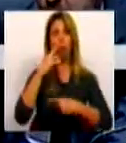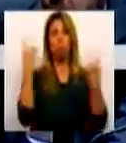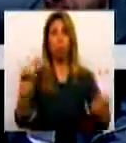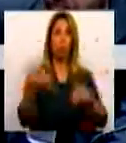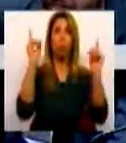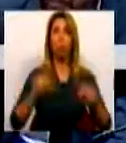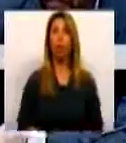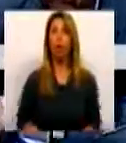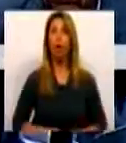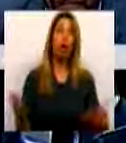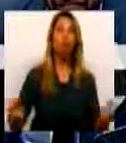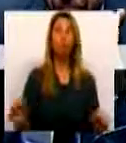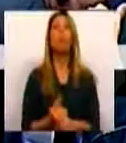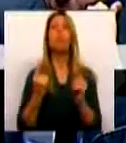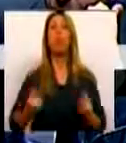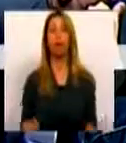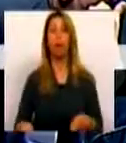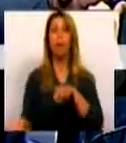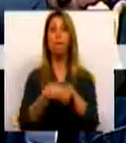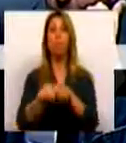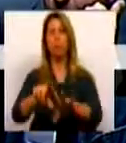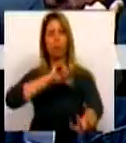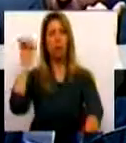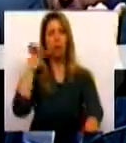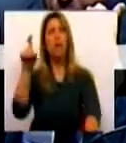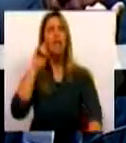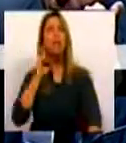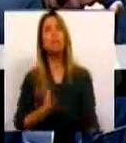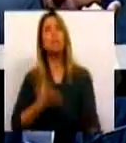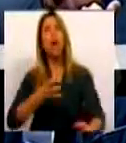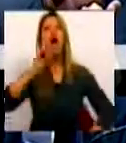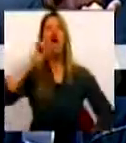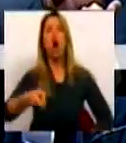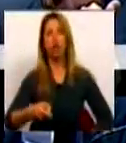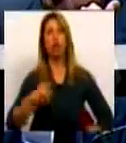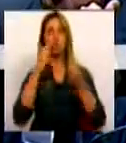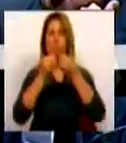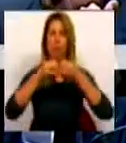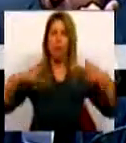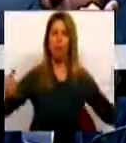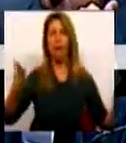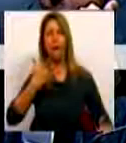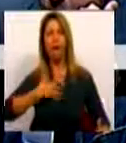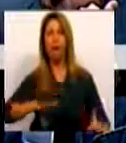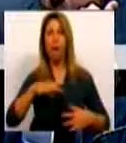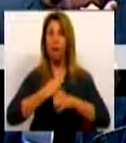porque a política que sempre defenderam era de aumento dessa mesma precariedade.